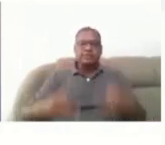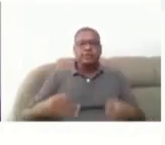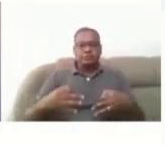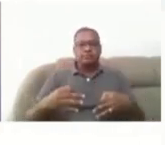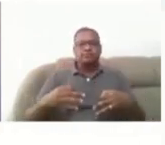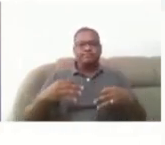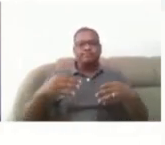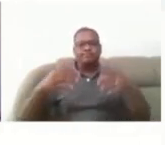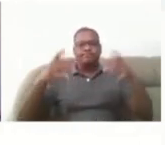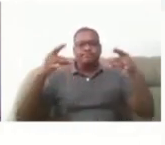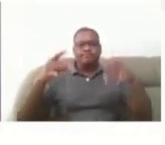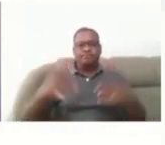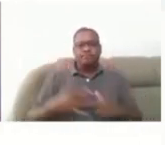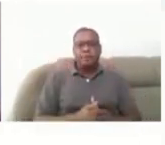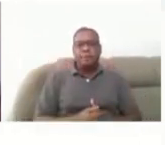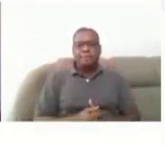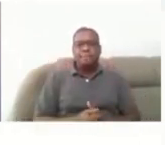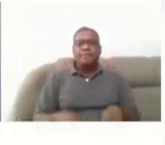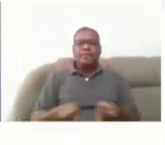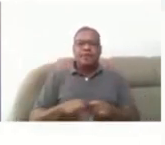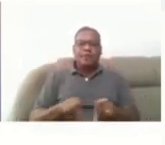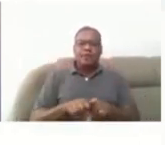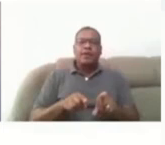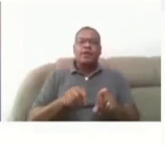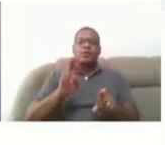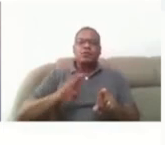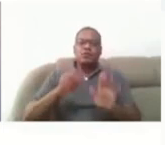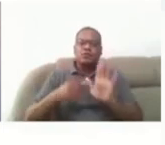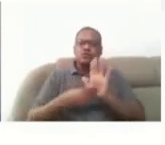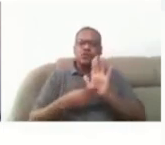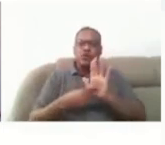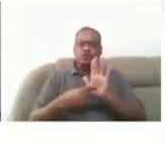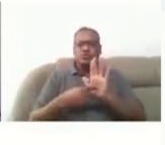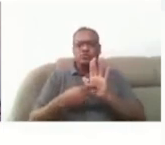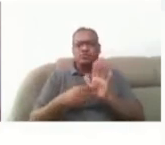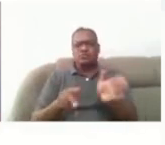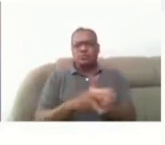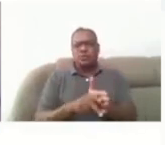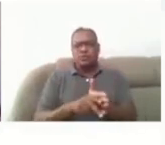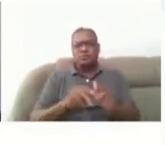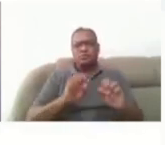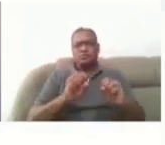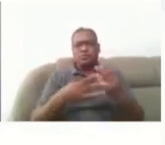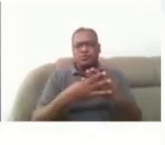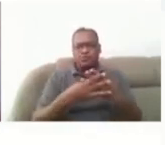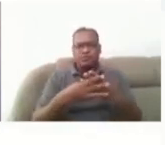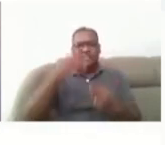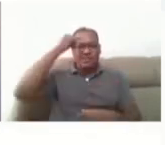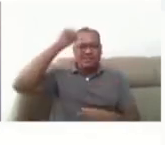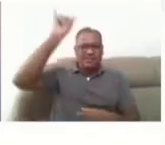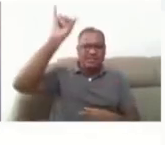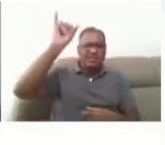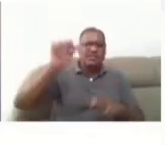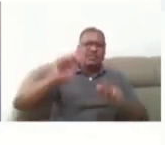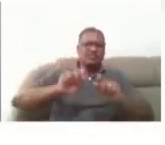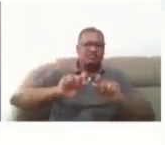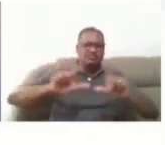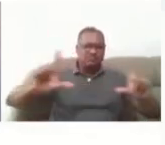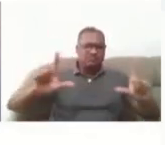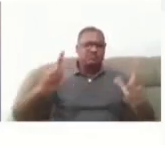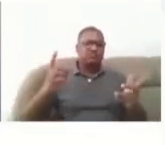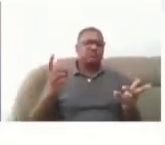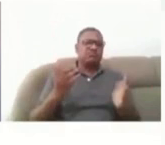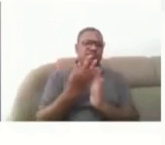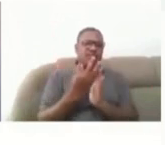E procurar usar software pré-estabelecidos do PowerPoint para evitar, às vezes, caixa de texto, coisas